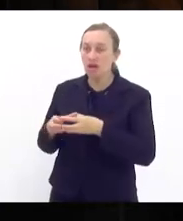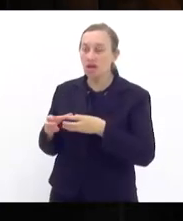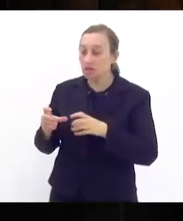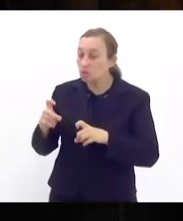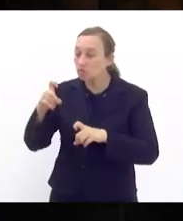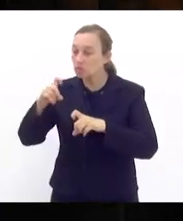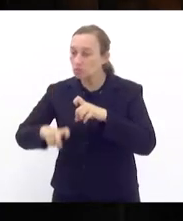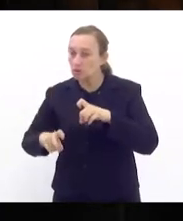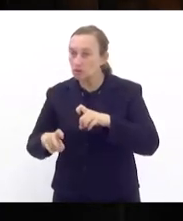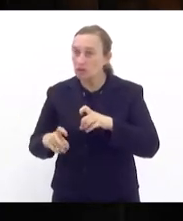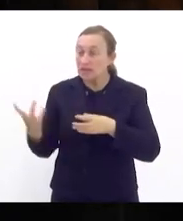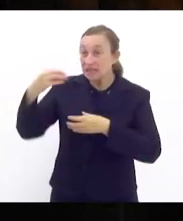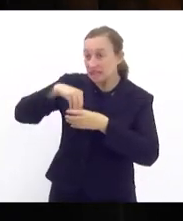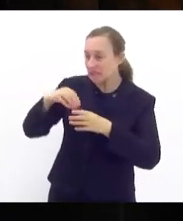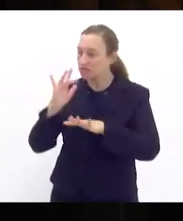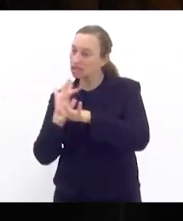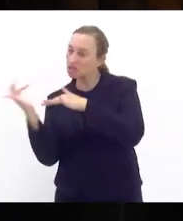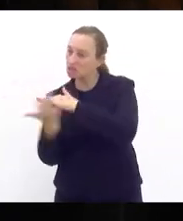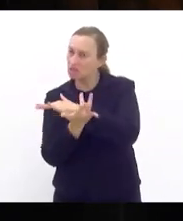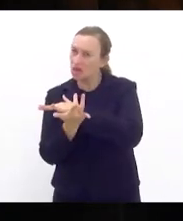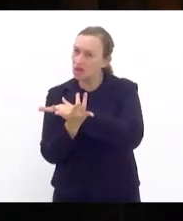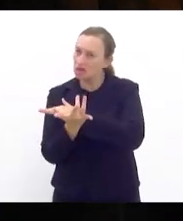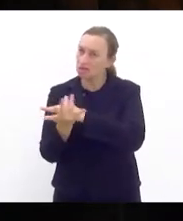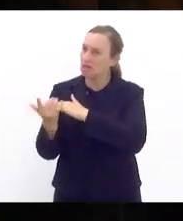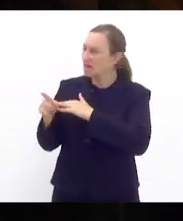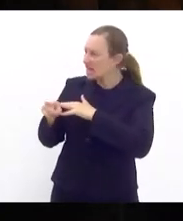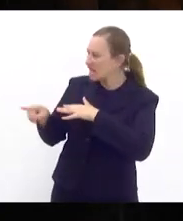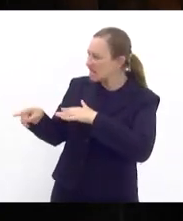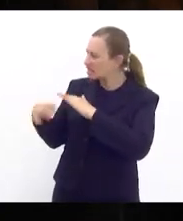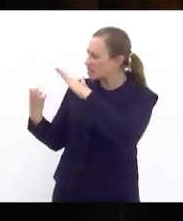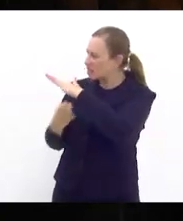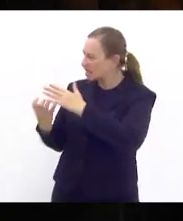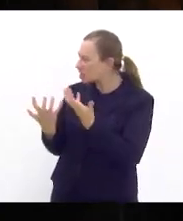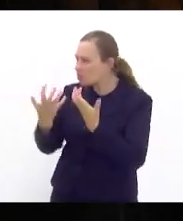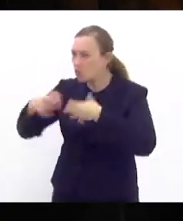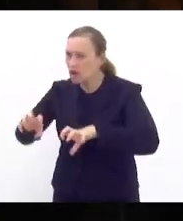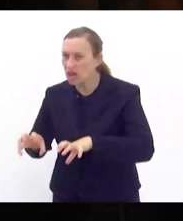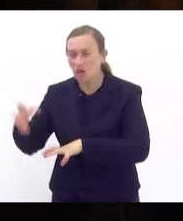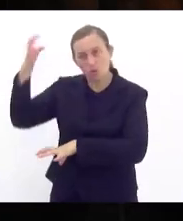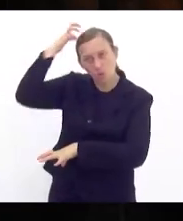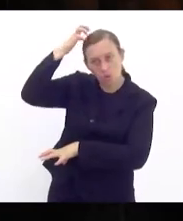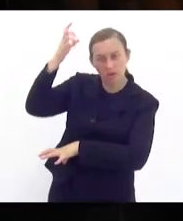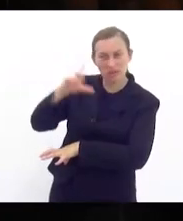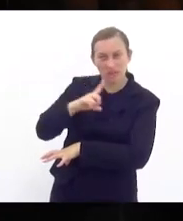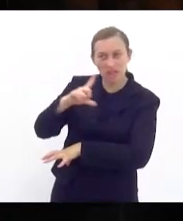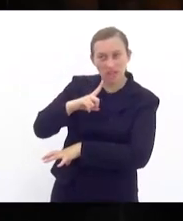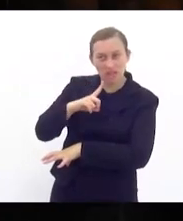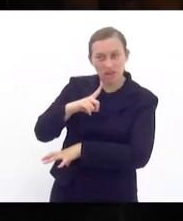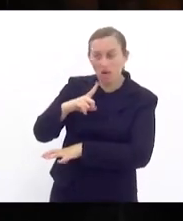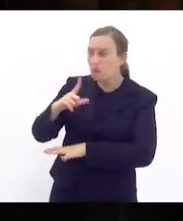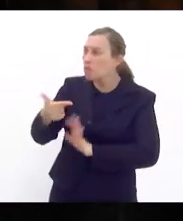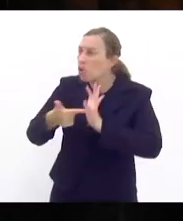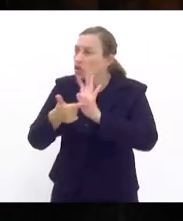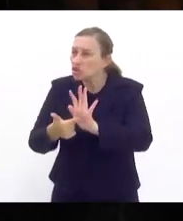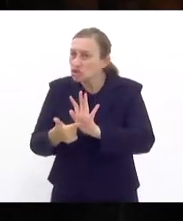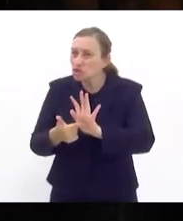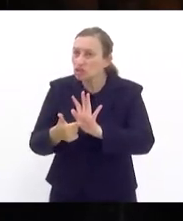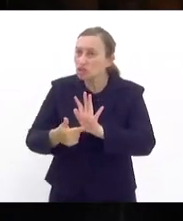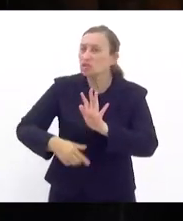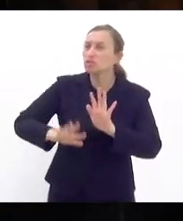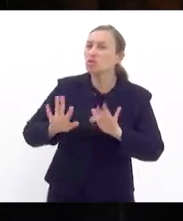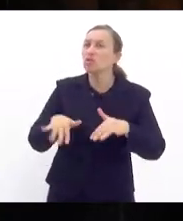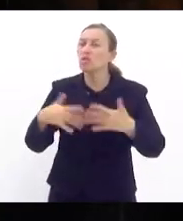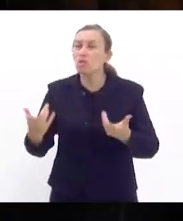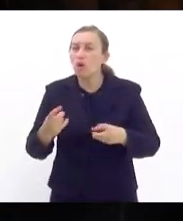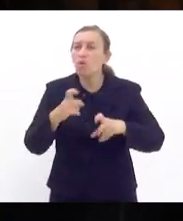que ocorre dentro das redes sociais e essas empresas não querem se responsabilizar com a identificação dessas redes de